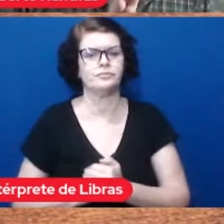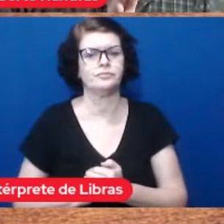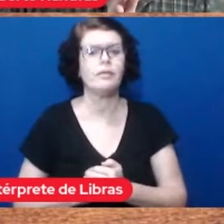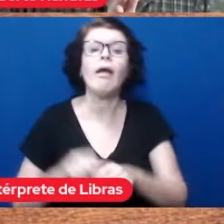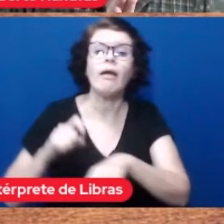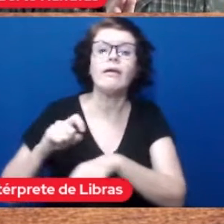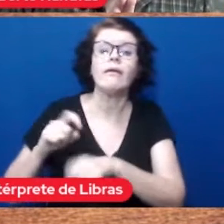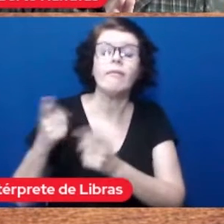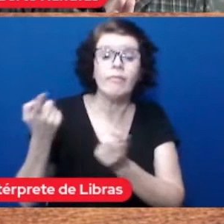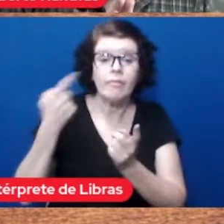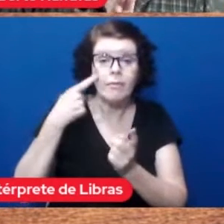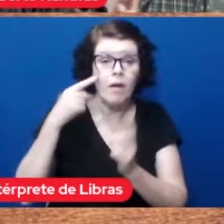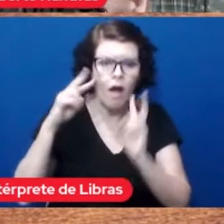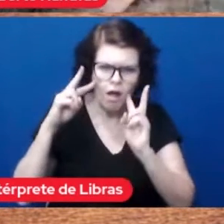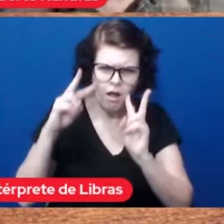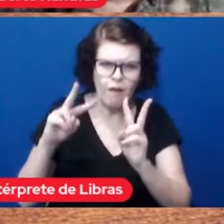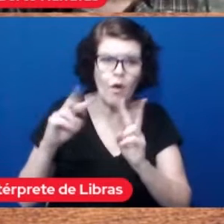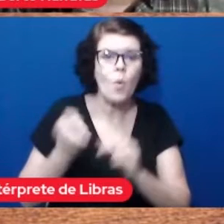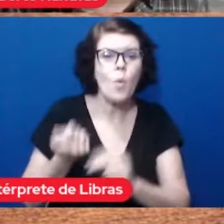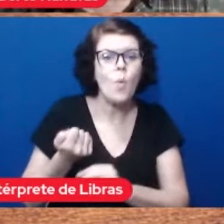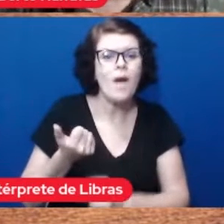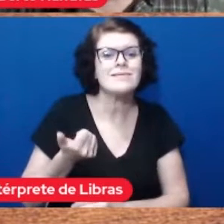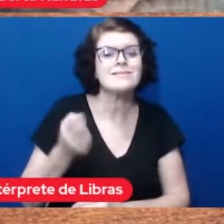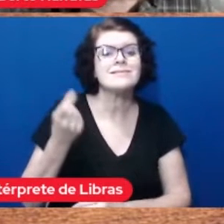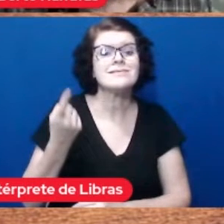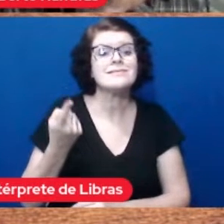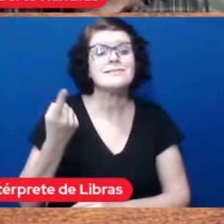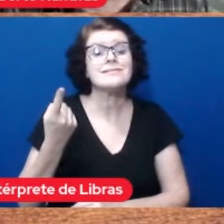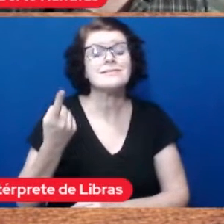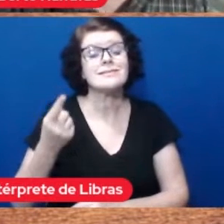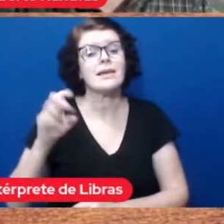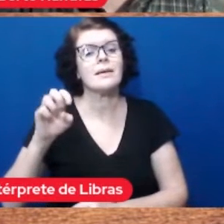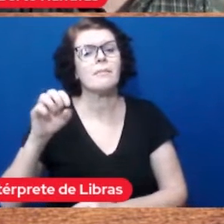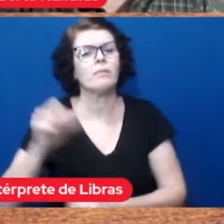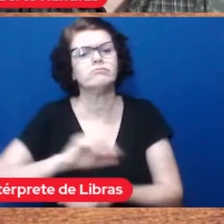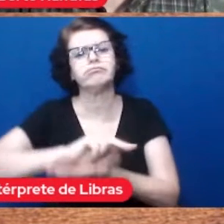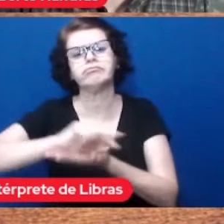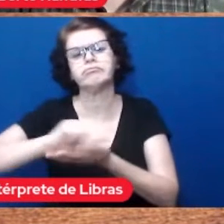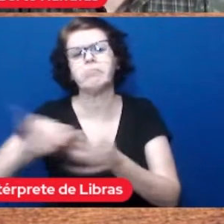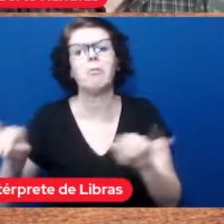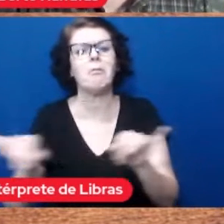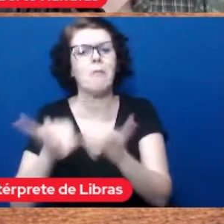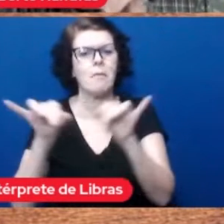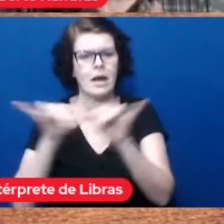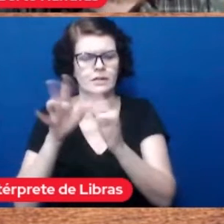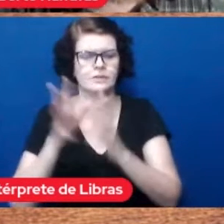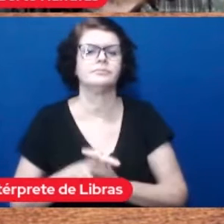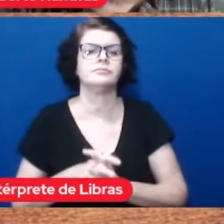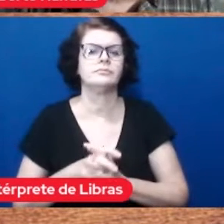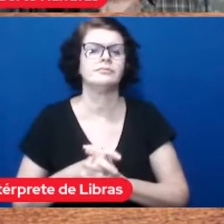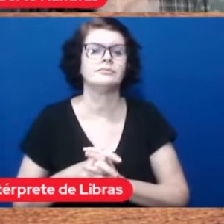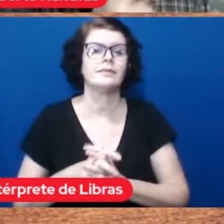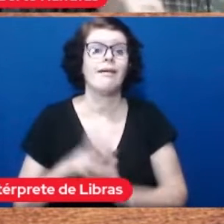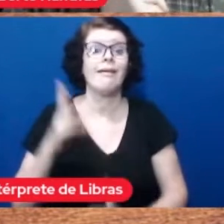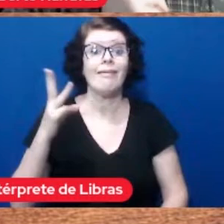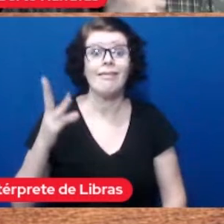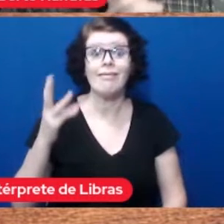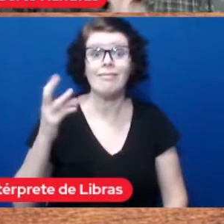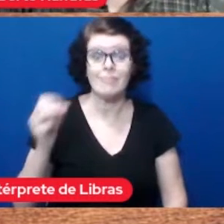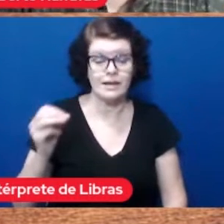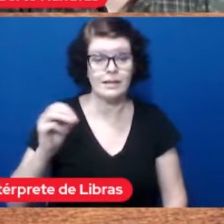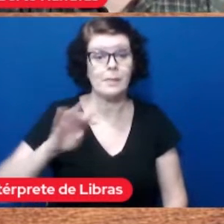temos quase 100 bilhões de gastos com um monte de bobagem por exemplo nós temos mais de 30 bilhões